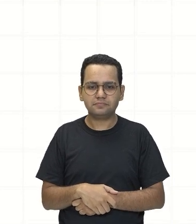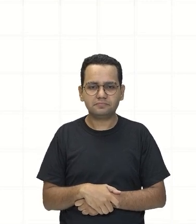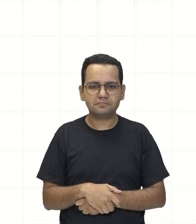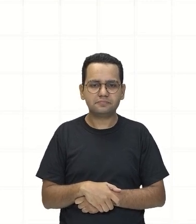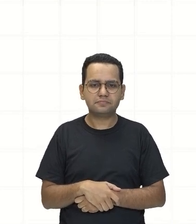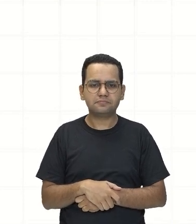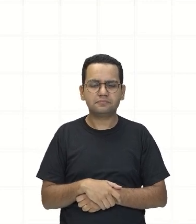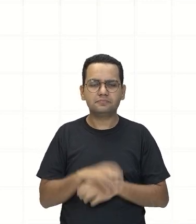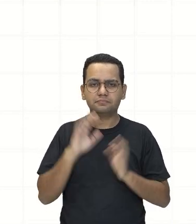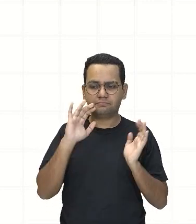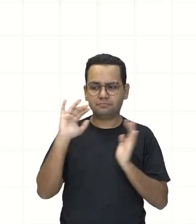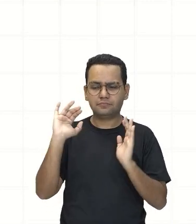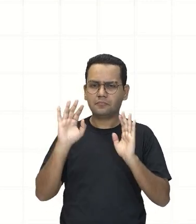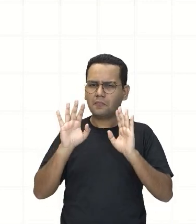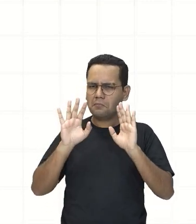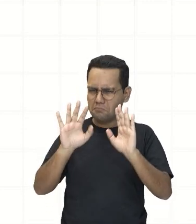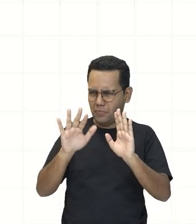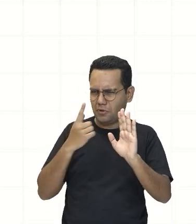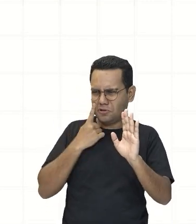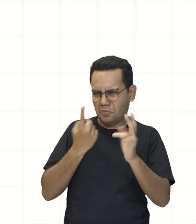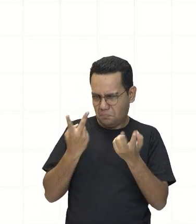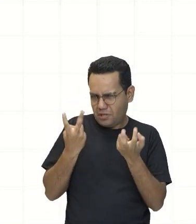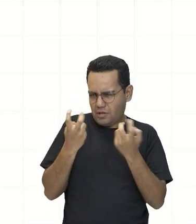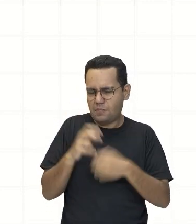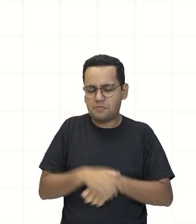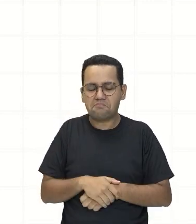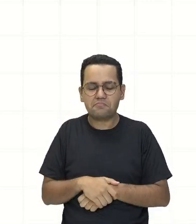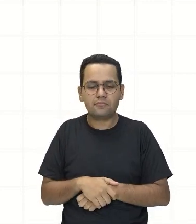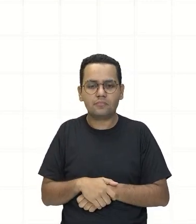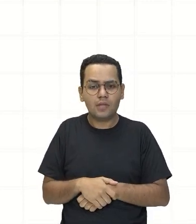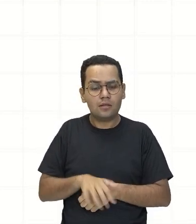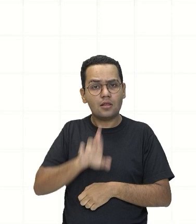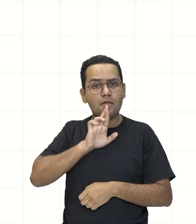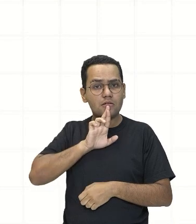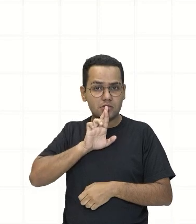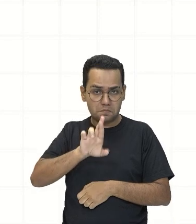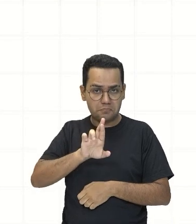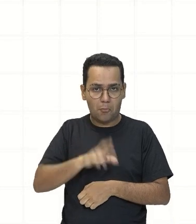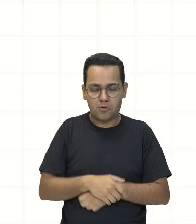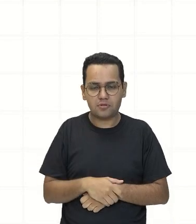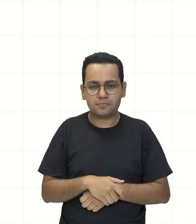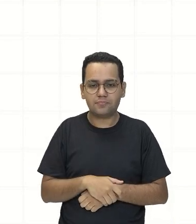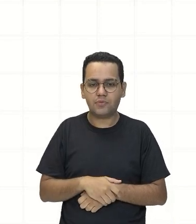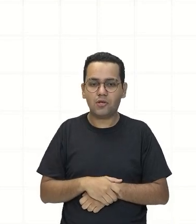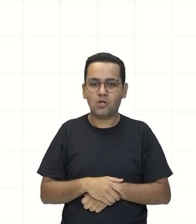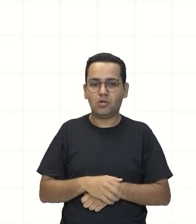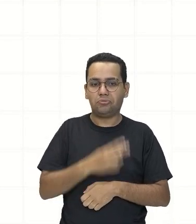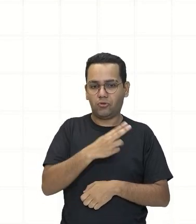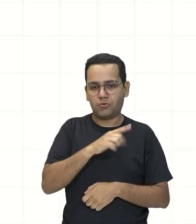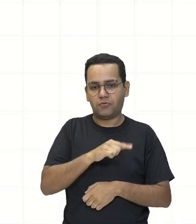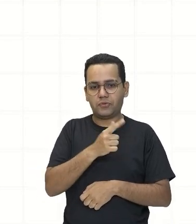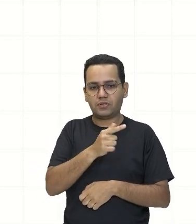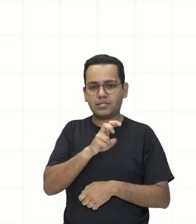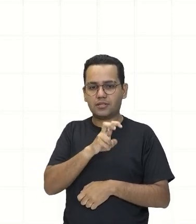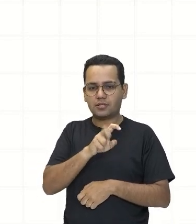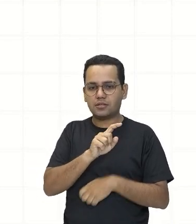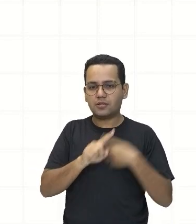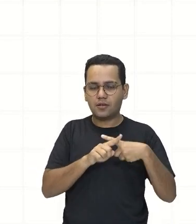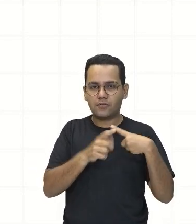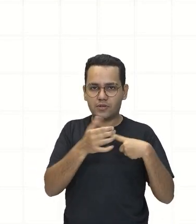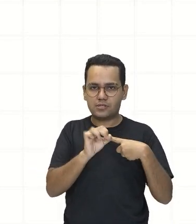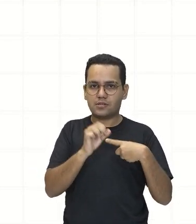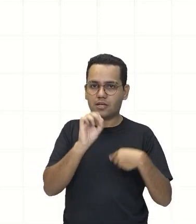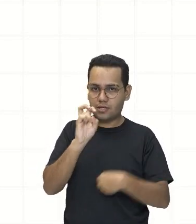só o que aconteceu No nosso resultado Nós encontramos o número 2,75 vezes